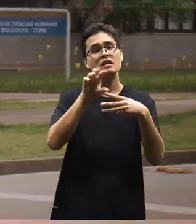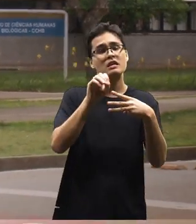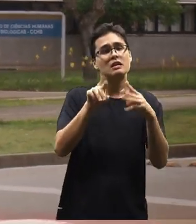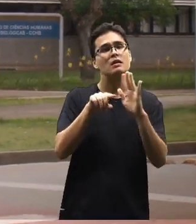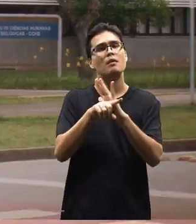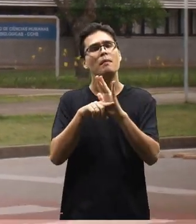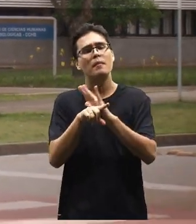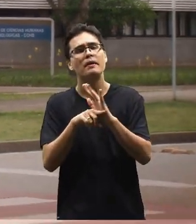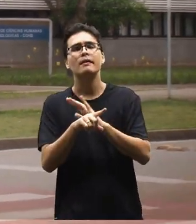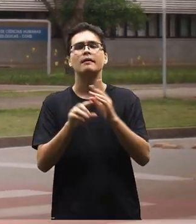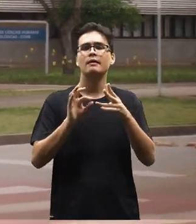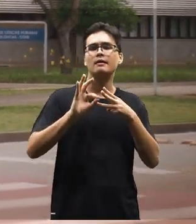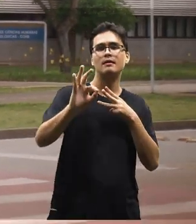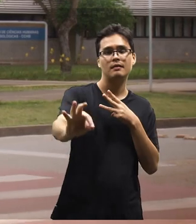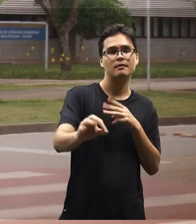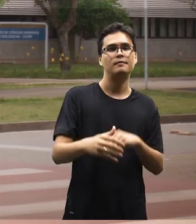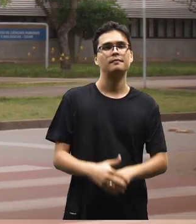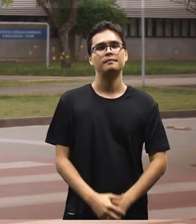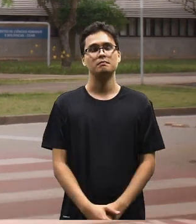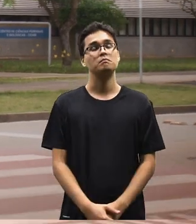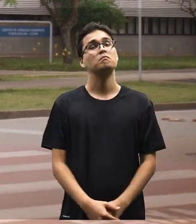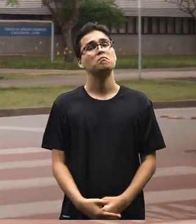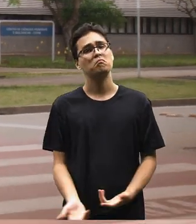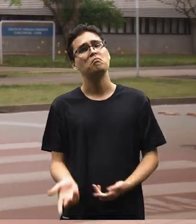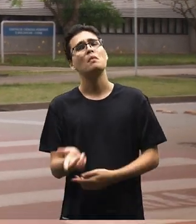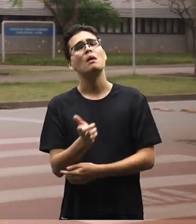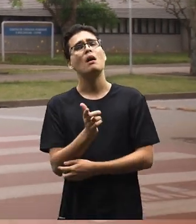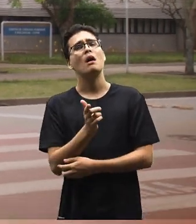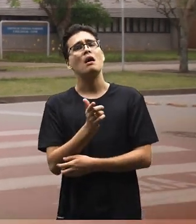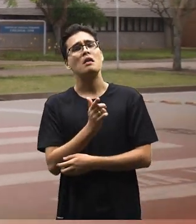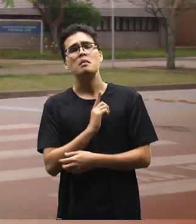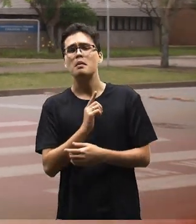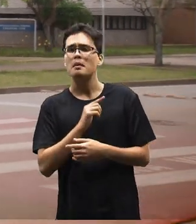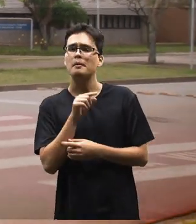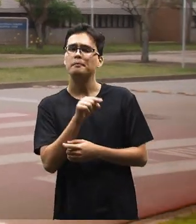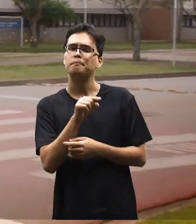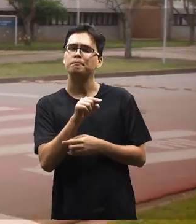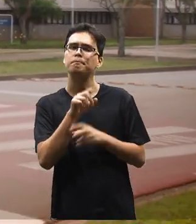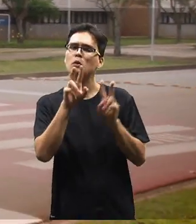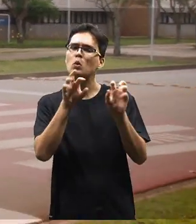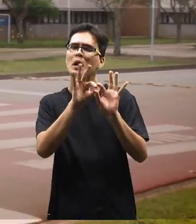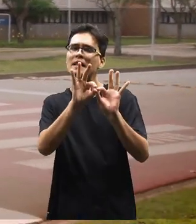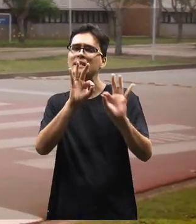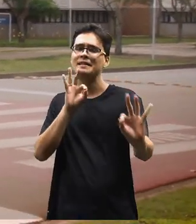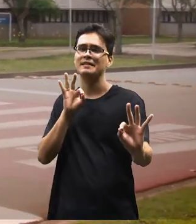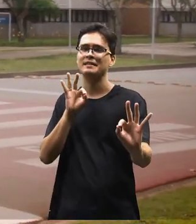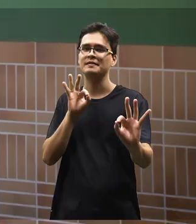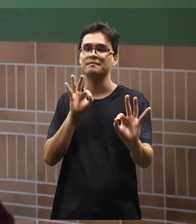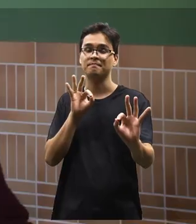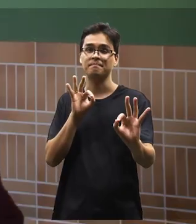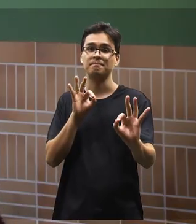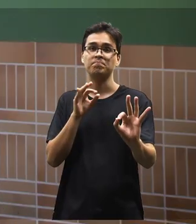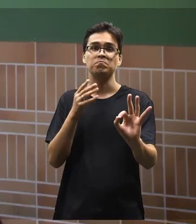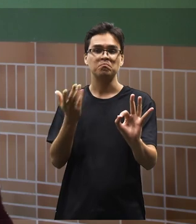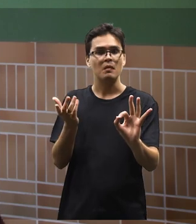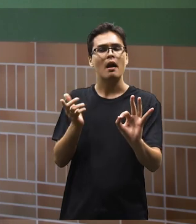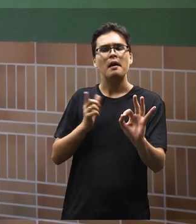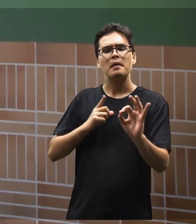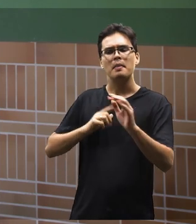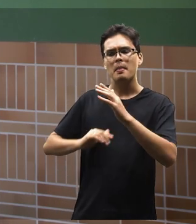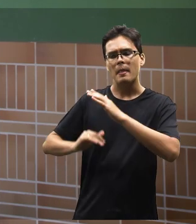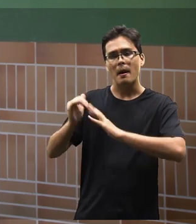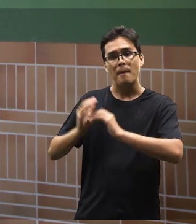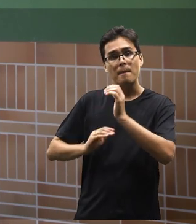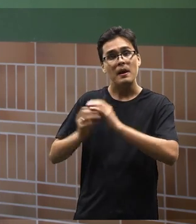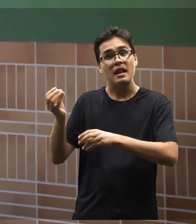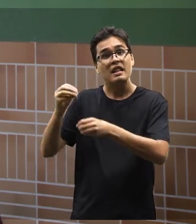pesquisa e extensão constantemente. Tem essa questão da extensão, assim, além da questão da